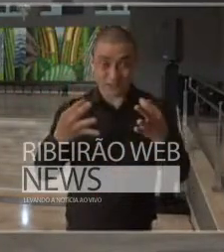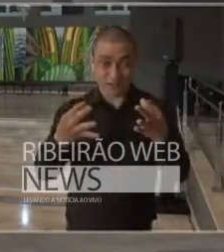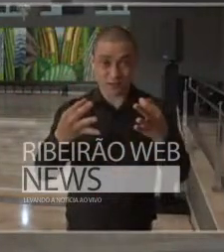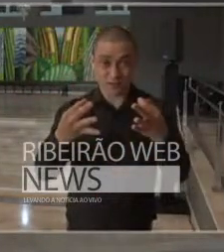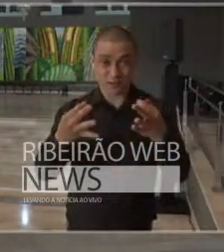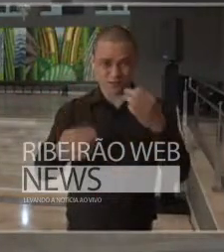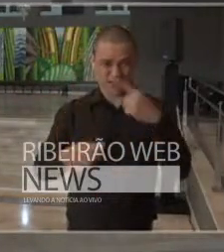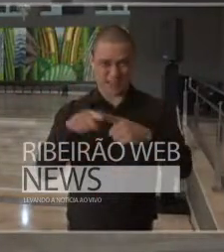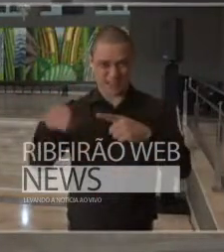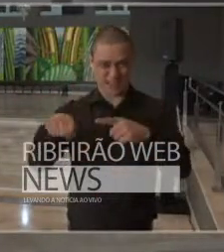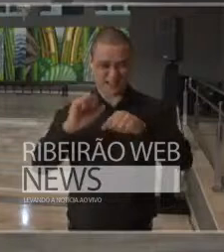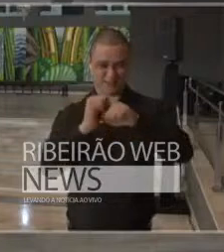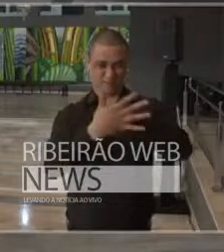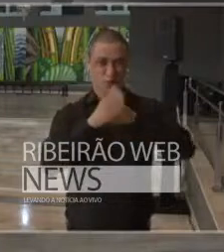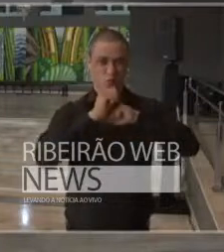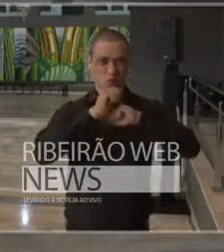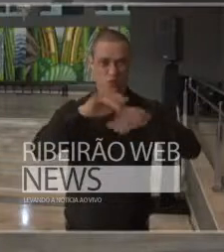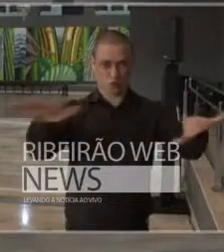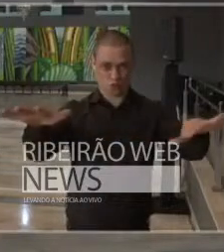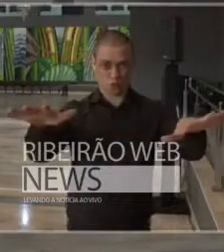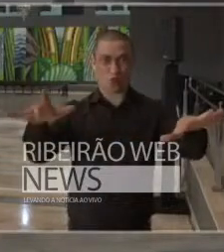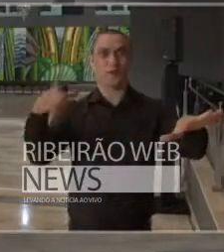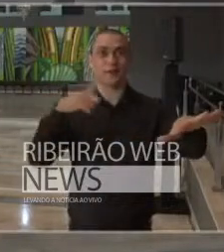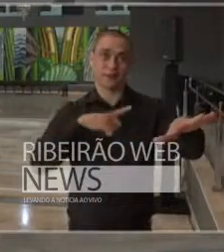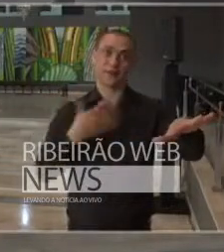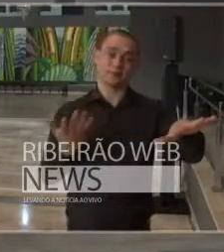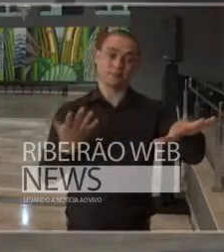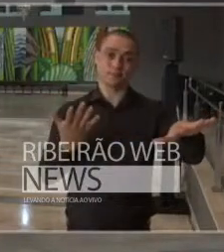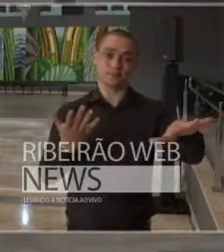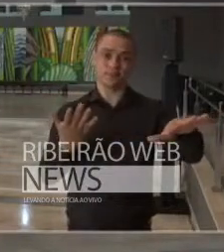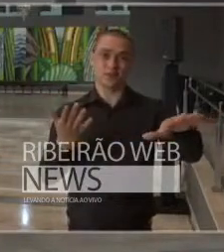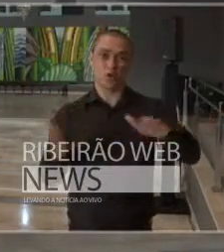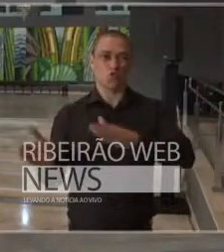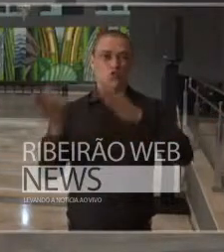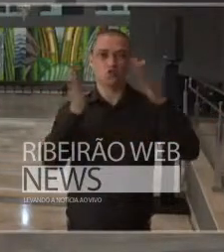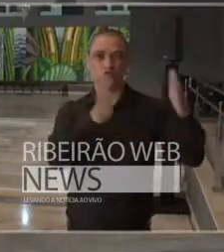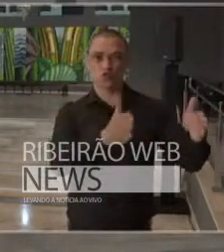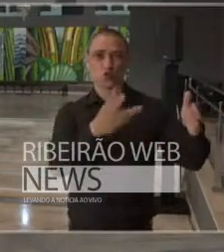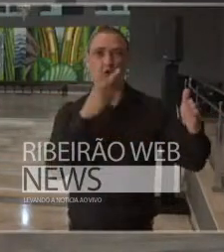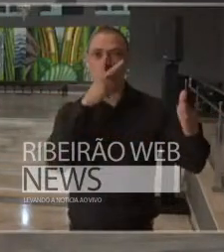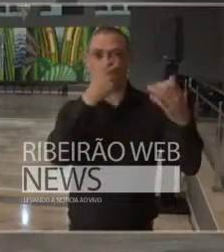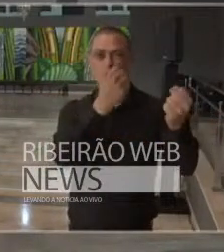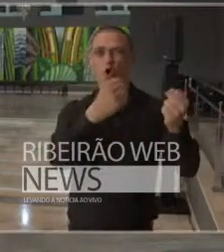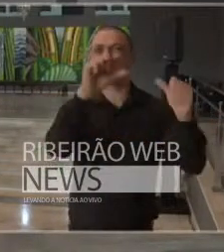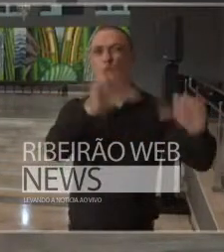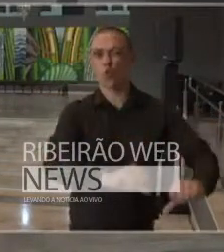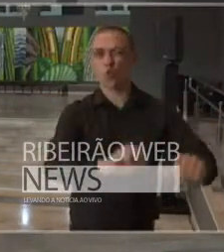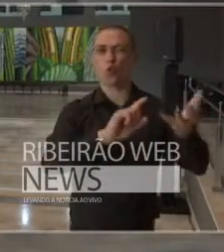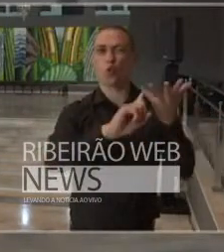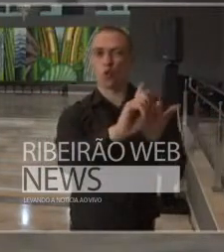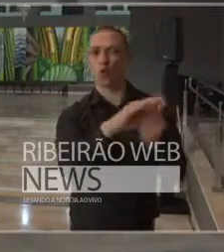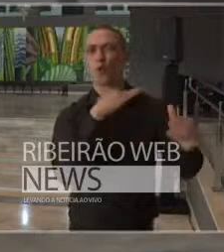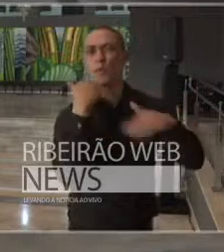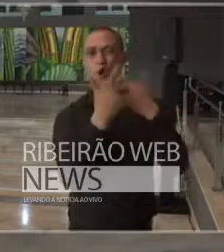essa pandemia tenha o seu lado muito forte, negativo.